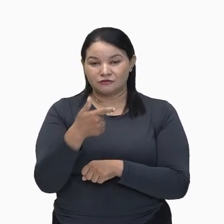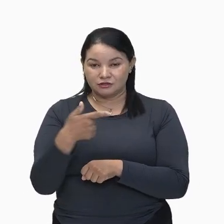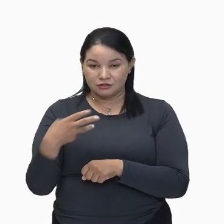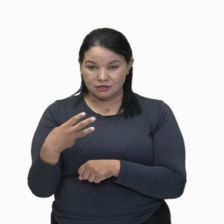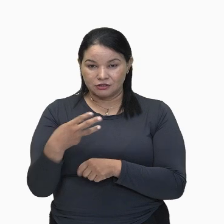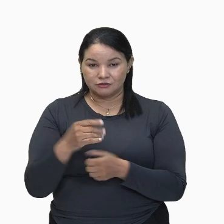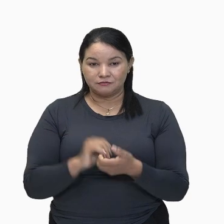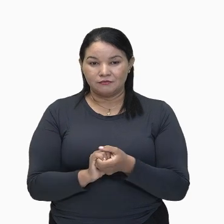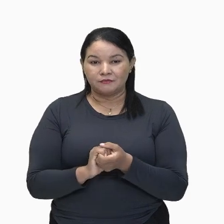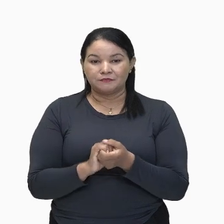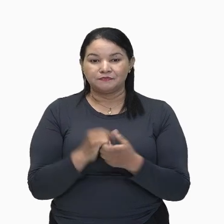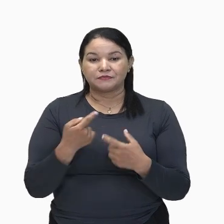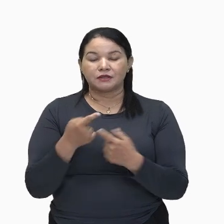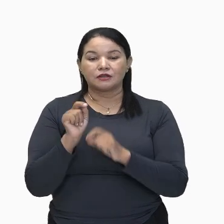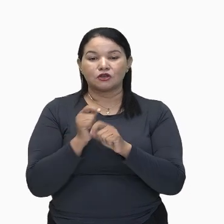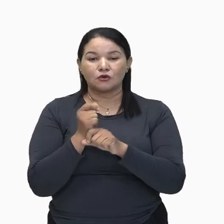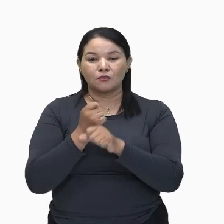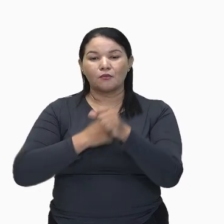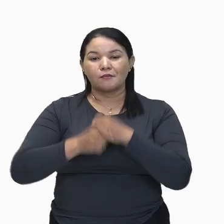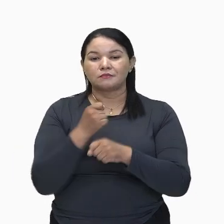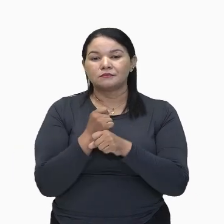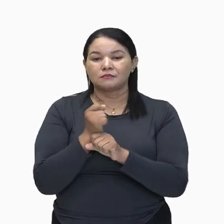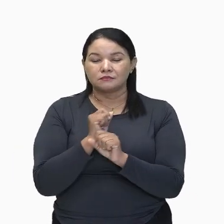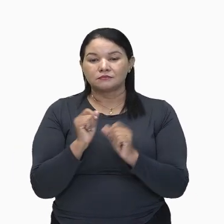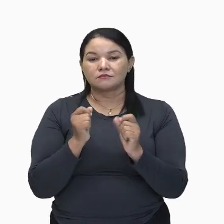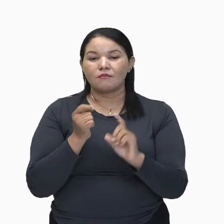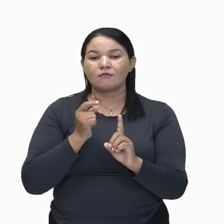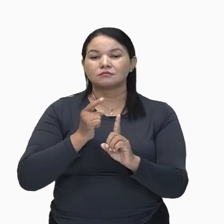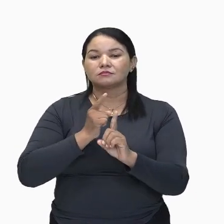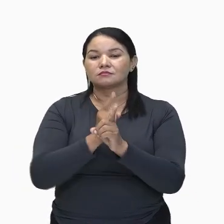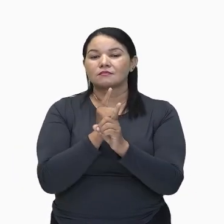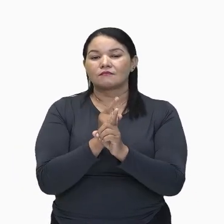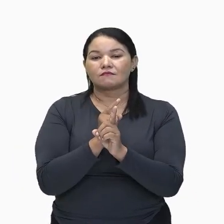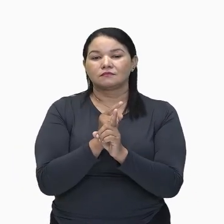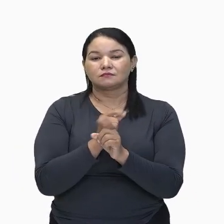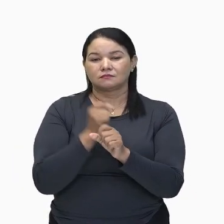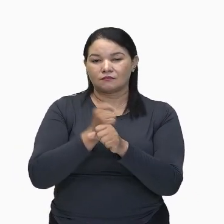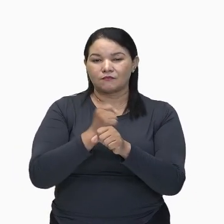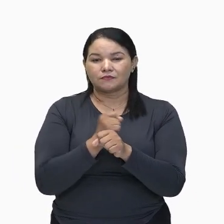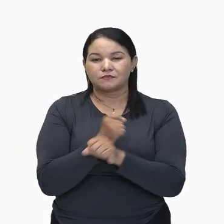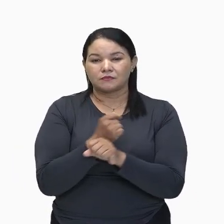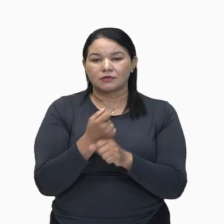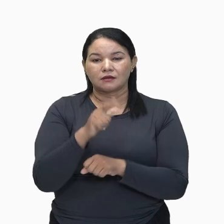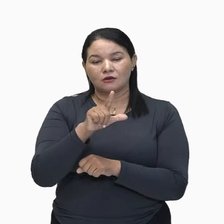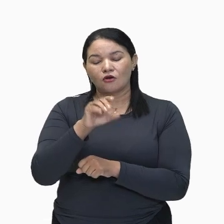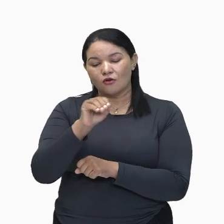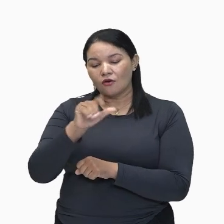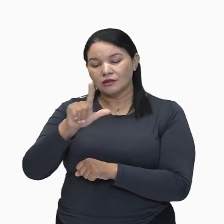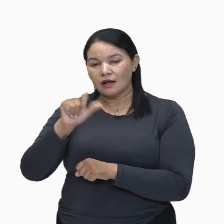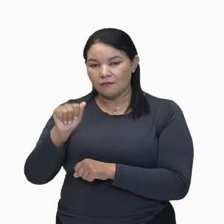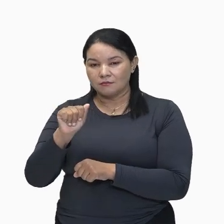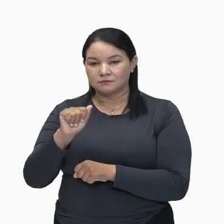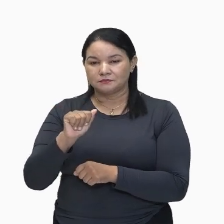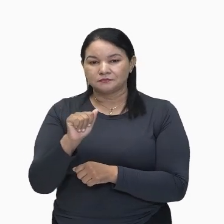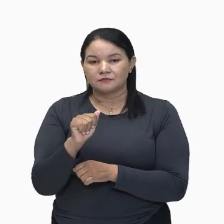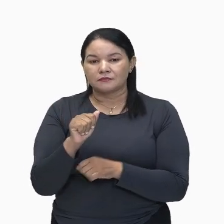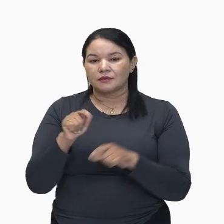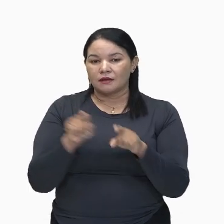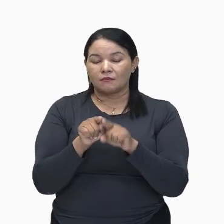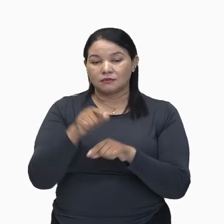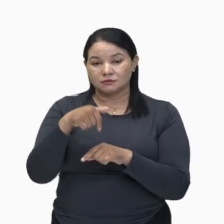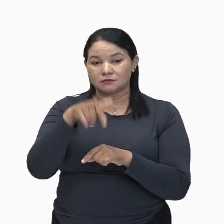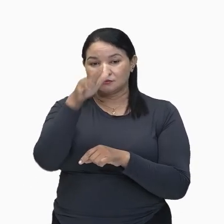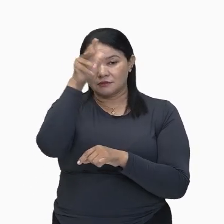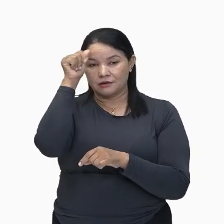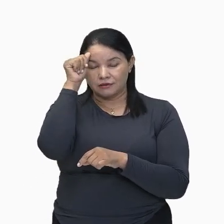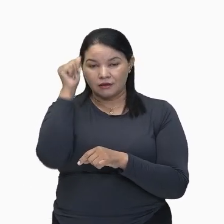evidenciada, Pelo encontro anual, Da ópera latino-americana, Ó lá, Em Manaus,